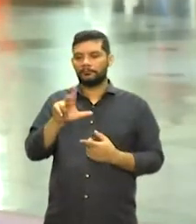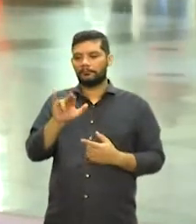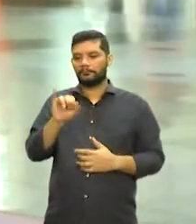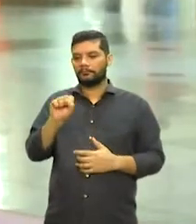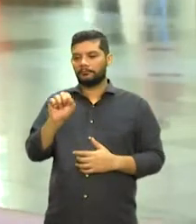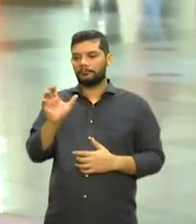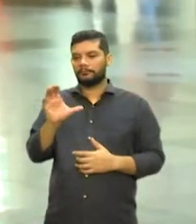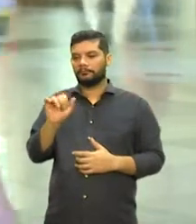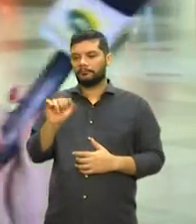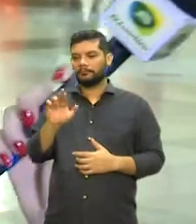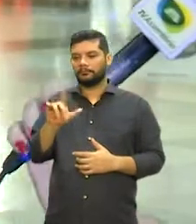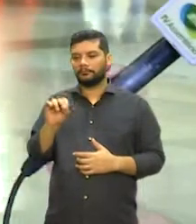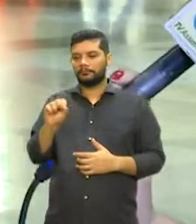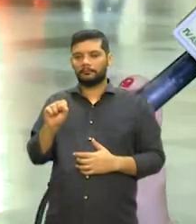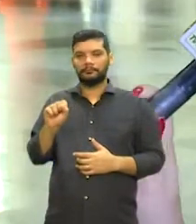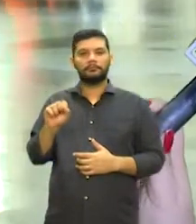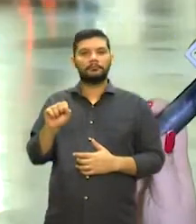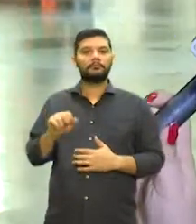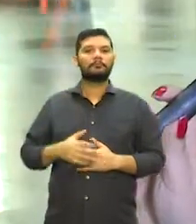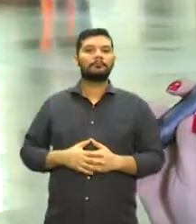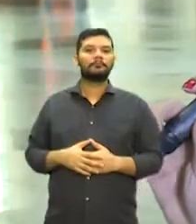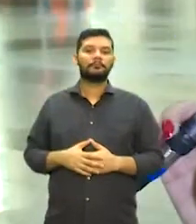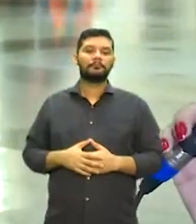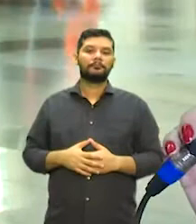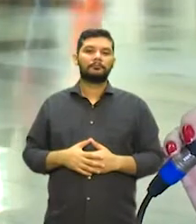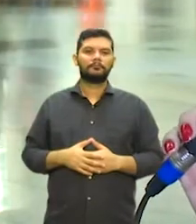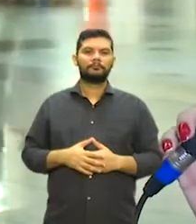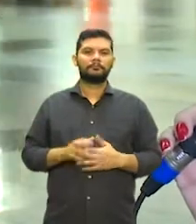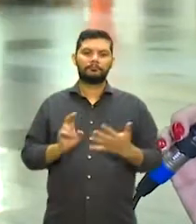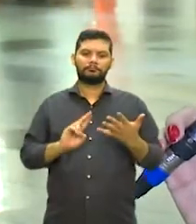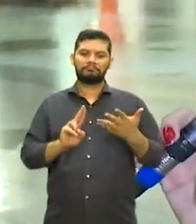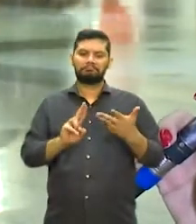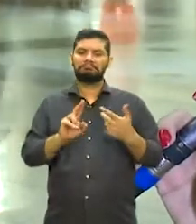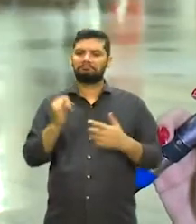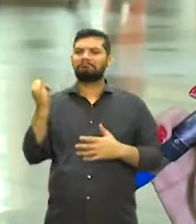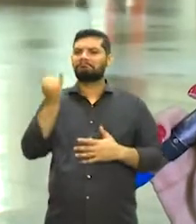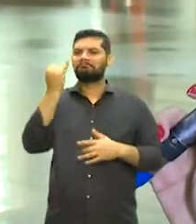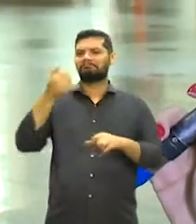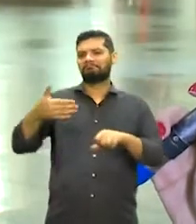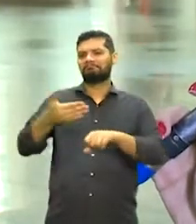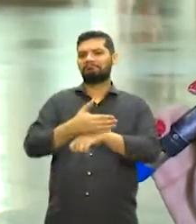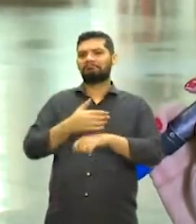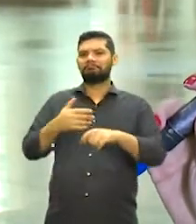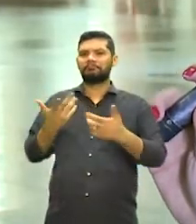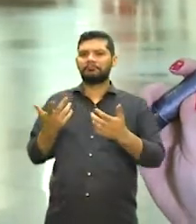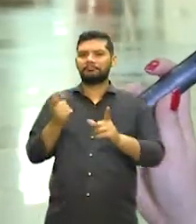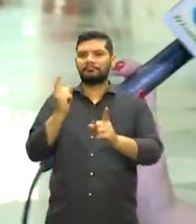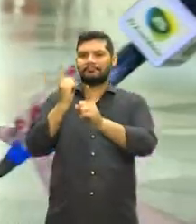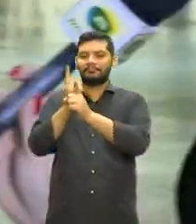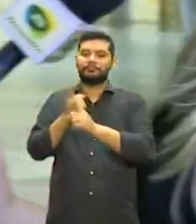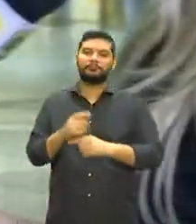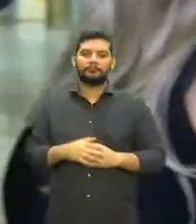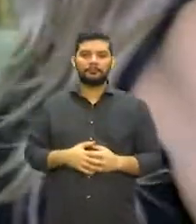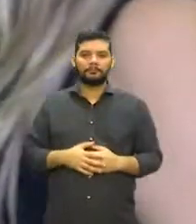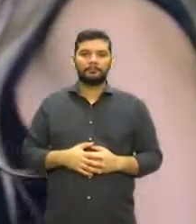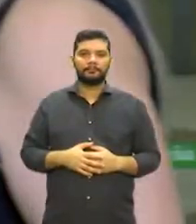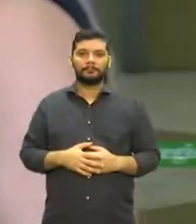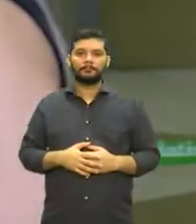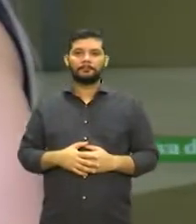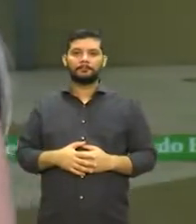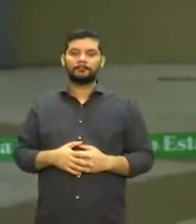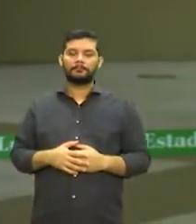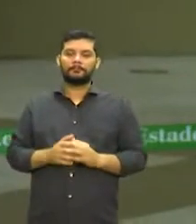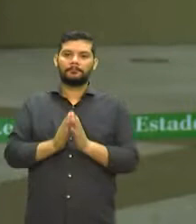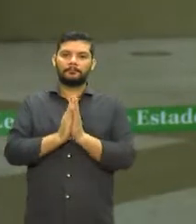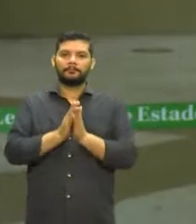do Estado do Ceará. O o falou aí já de alguns nomes importantes que devem participar, né? Desse encontro. Quero que o senhor falasse um pouco, assim,